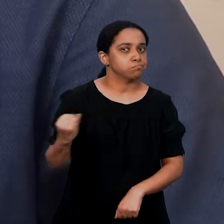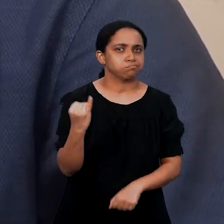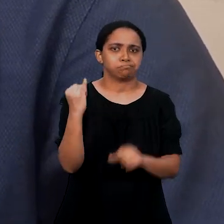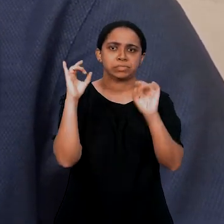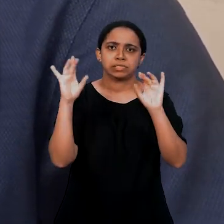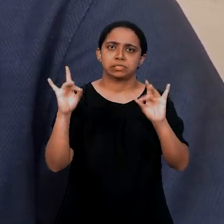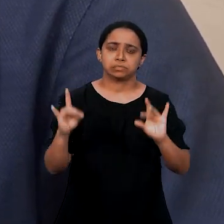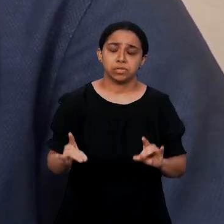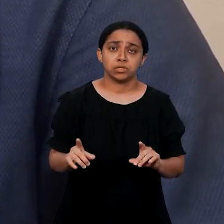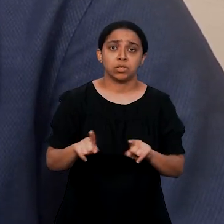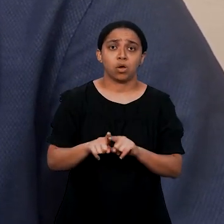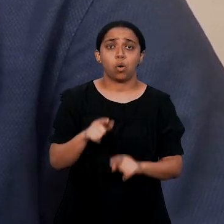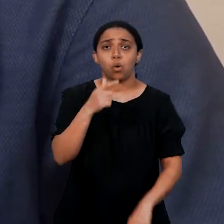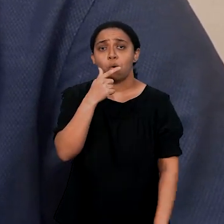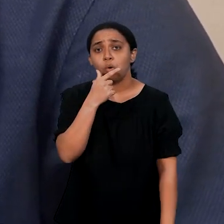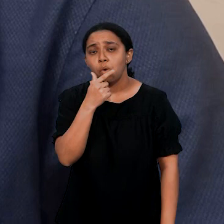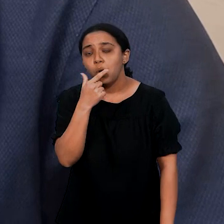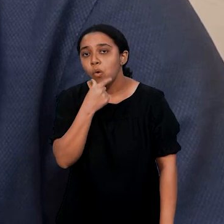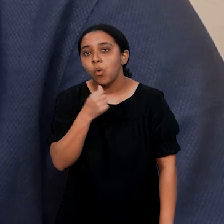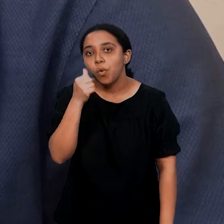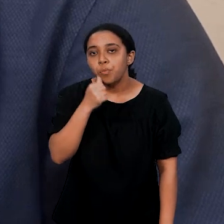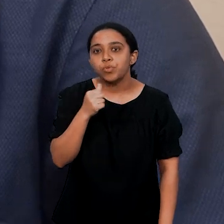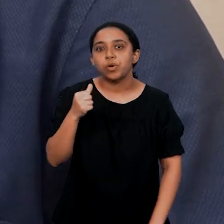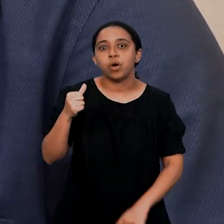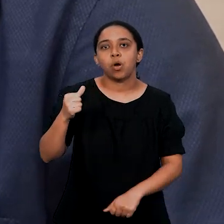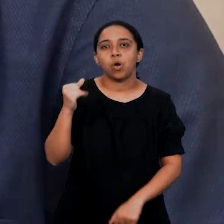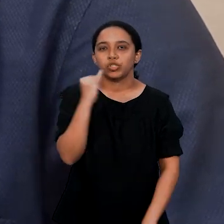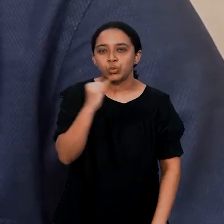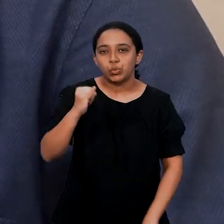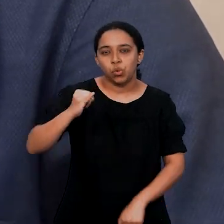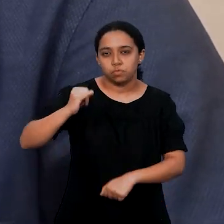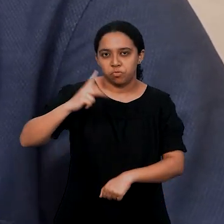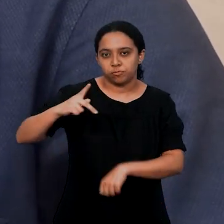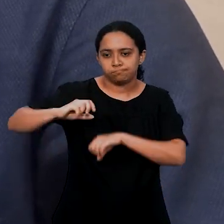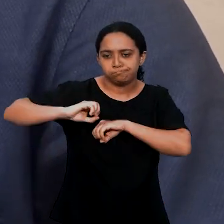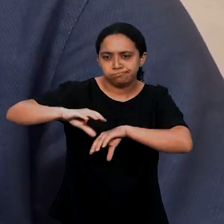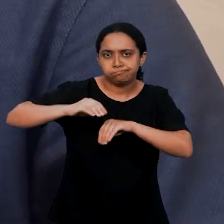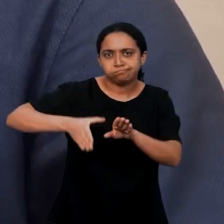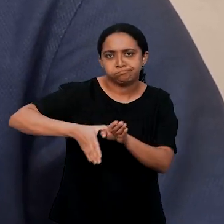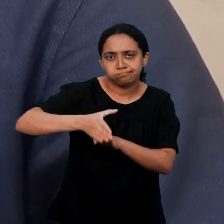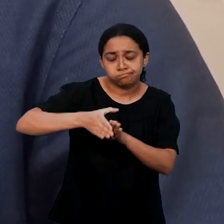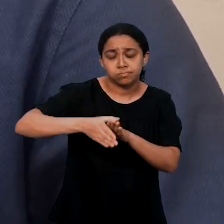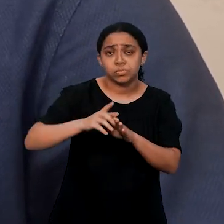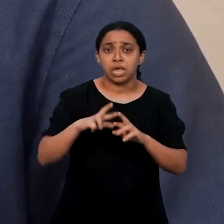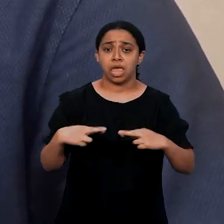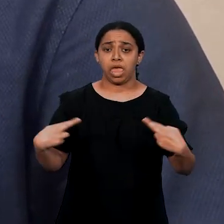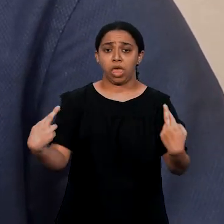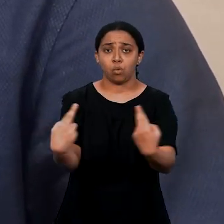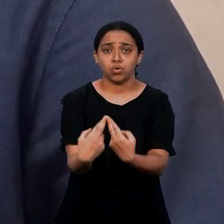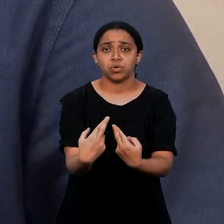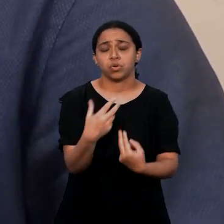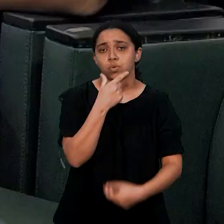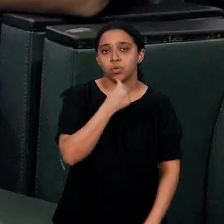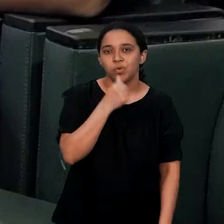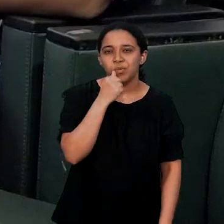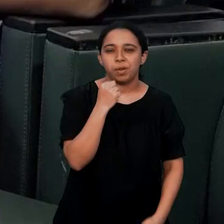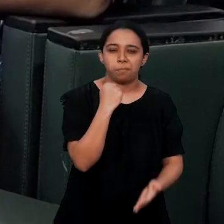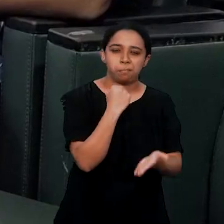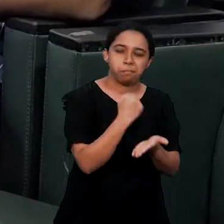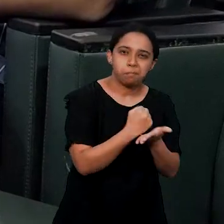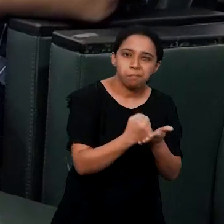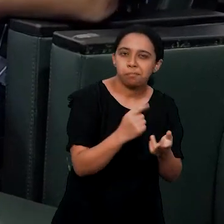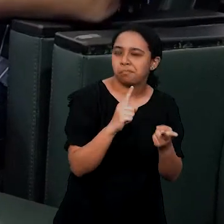treinamento nessa relevância, com instrutores altamente capacitados, e que crie também essa oportunidade de reunir